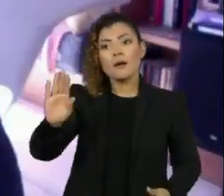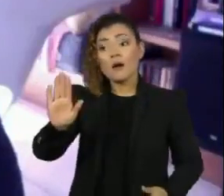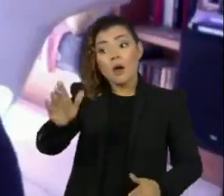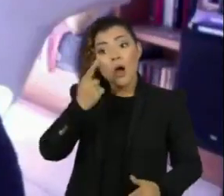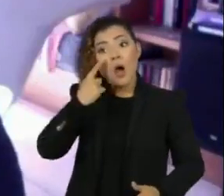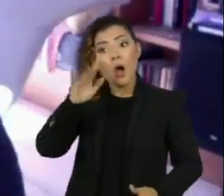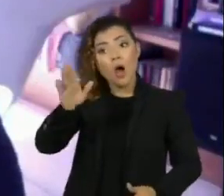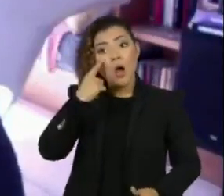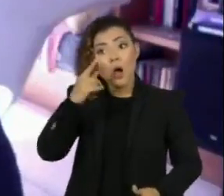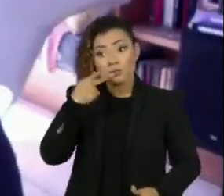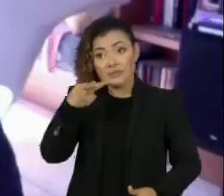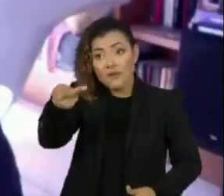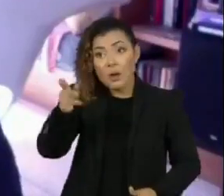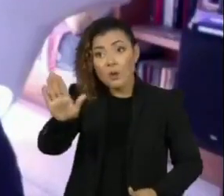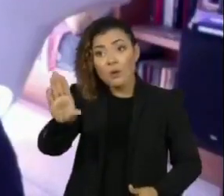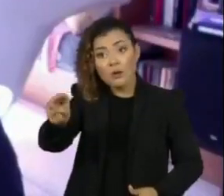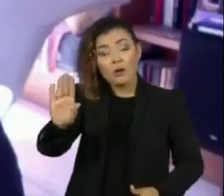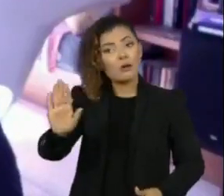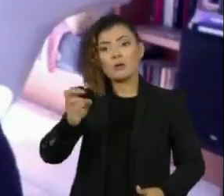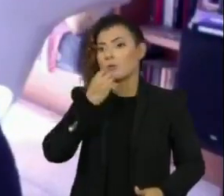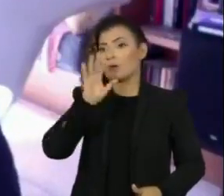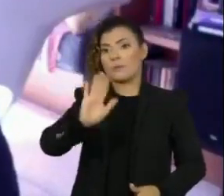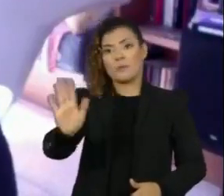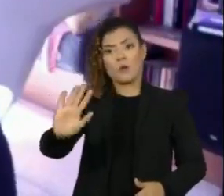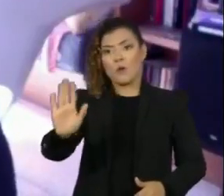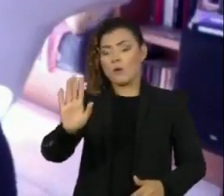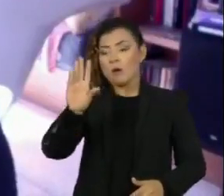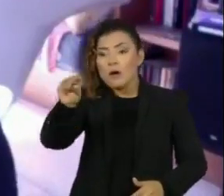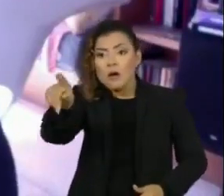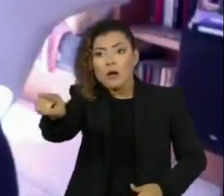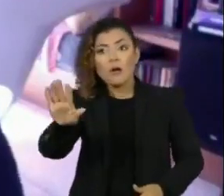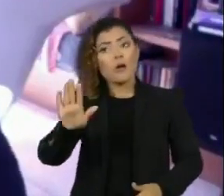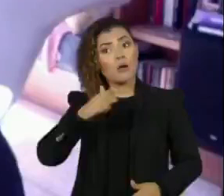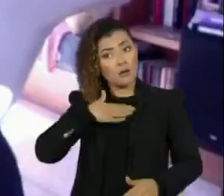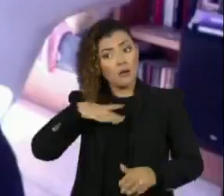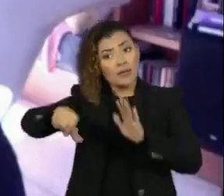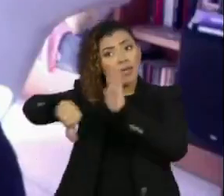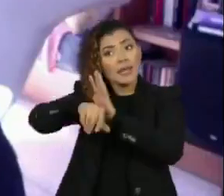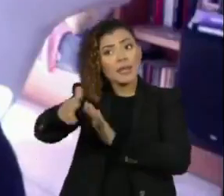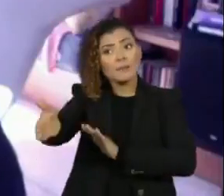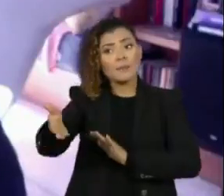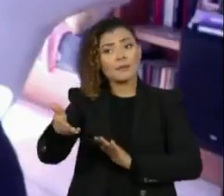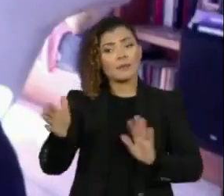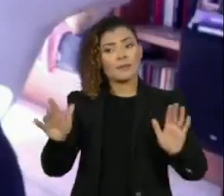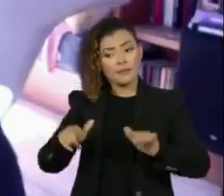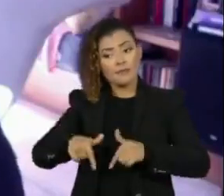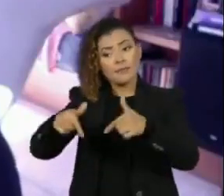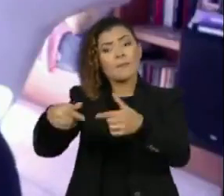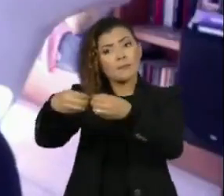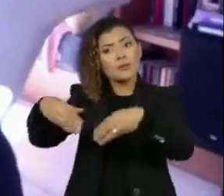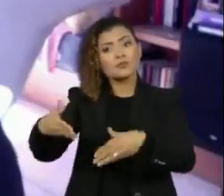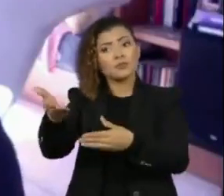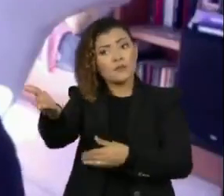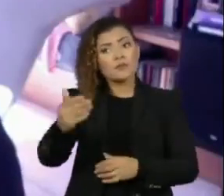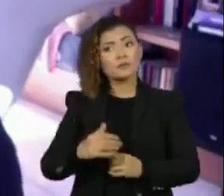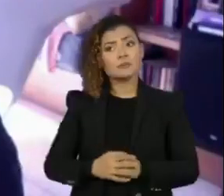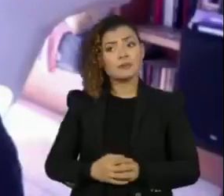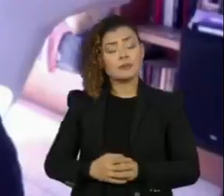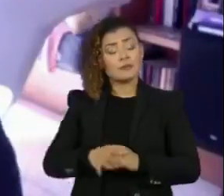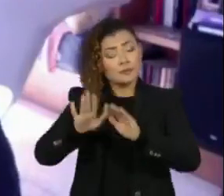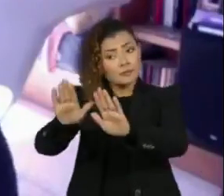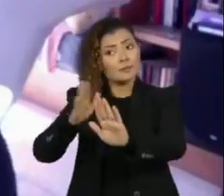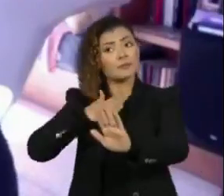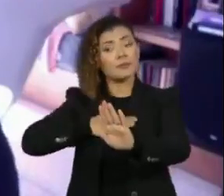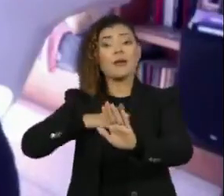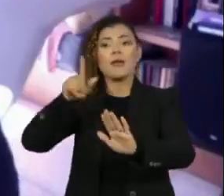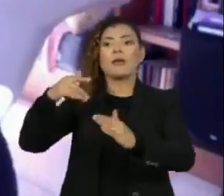falar, olha, isso aqui que você falou não é bacana, isso aqui, inclusive, pode configurar um crime, que pode prejudicar você. Então,